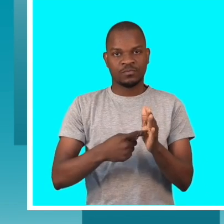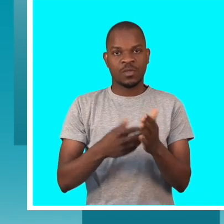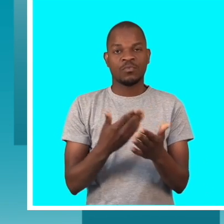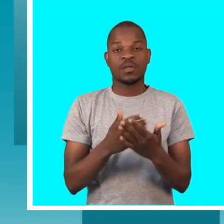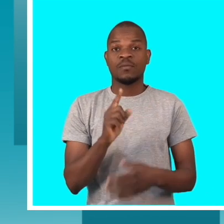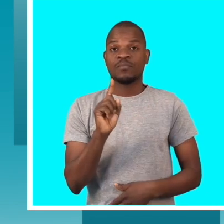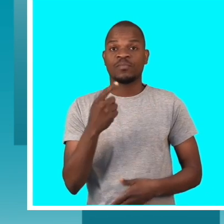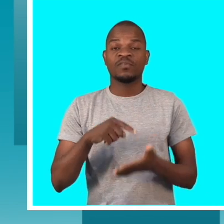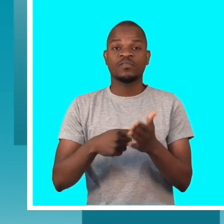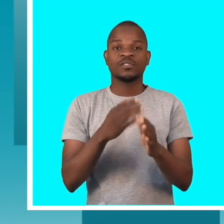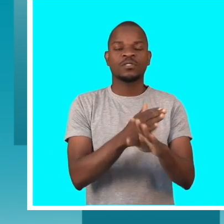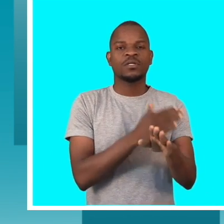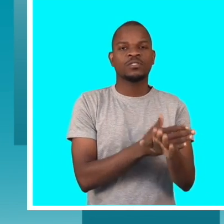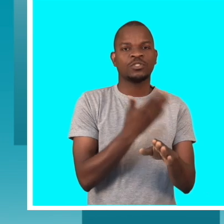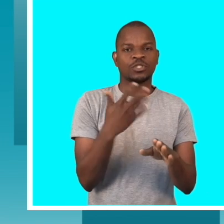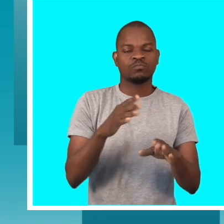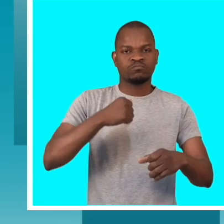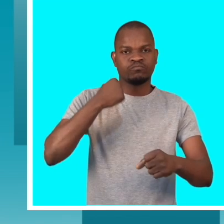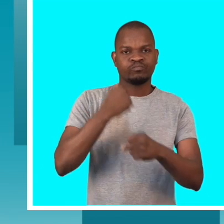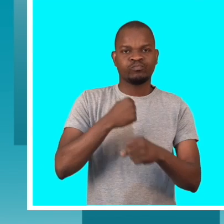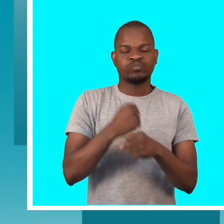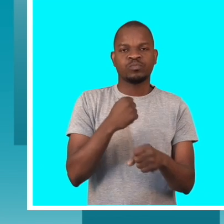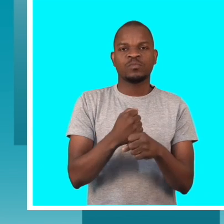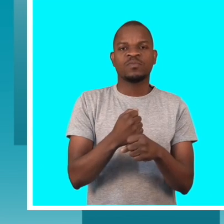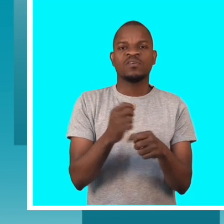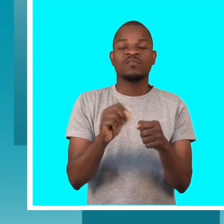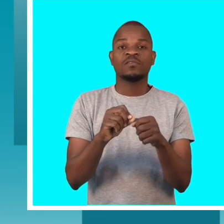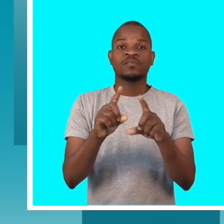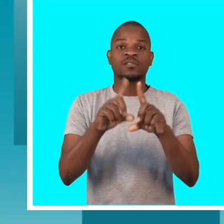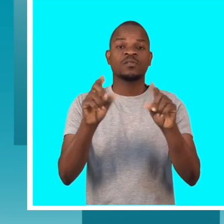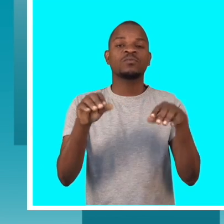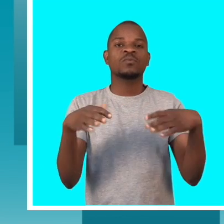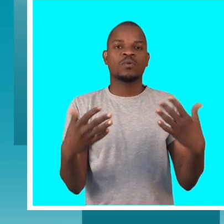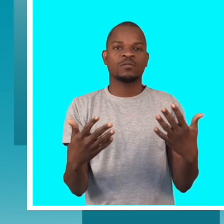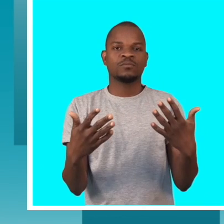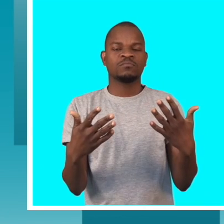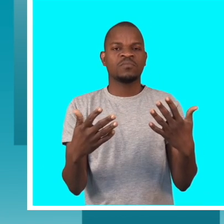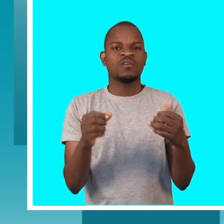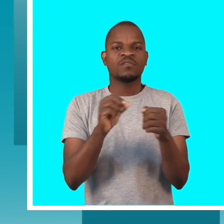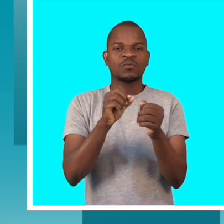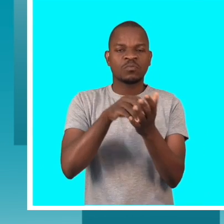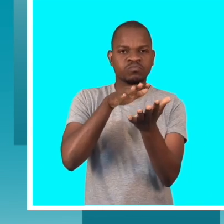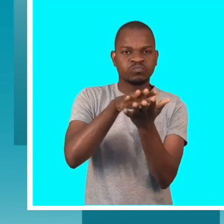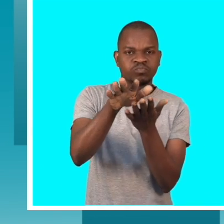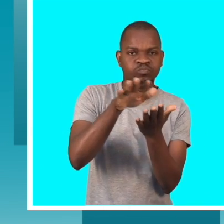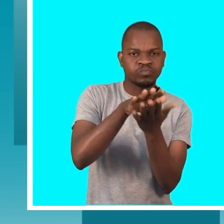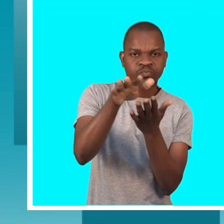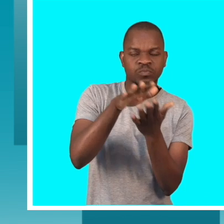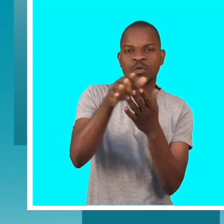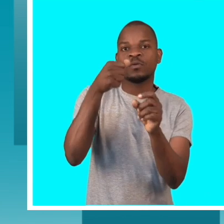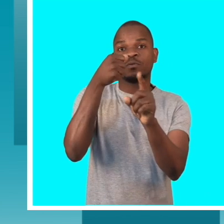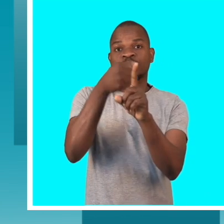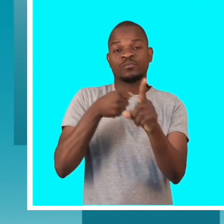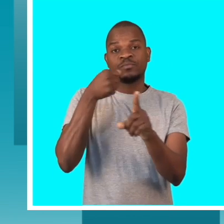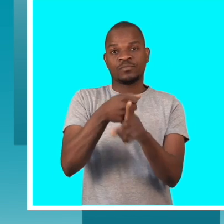fase foi essa mesmo de trabalhar no sentido de fazer alguma advocacia